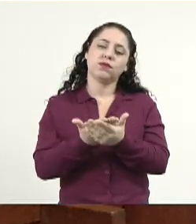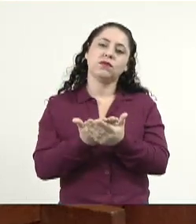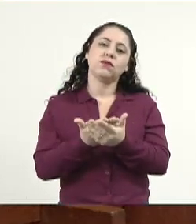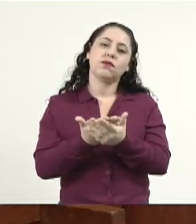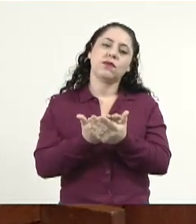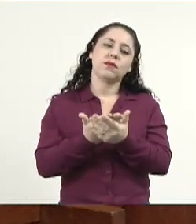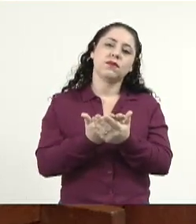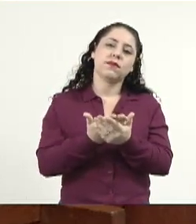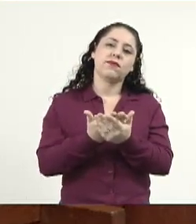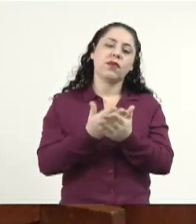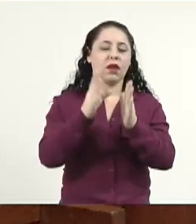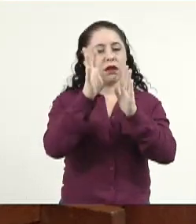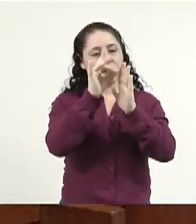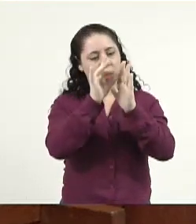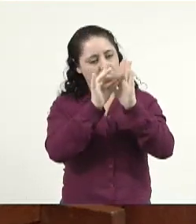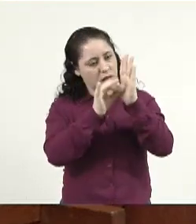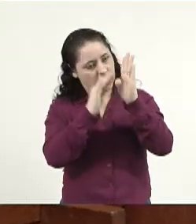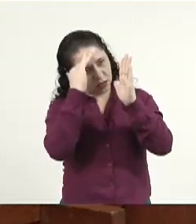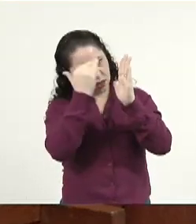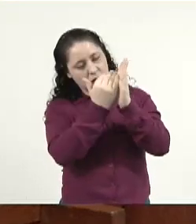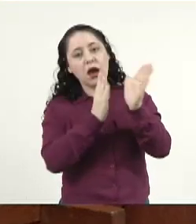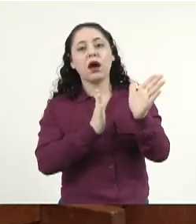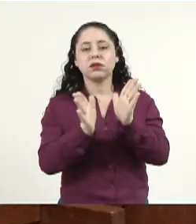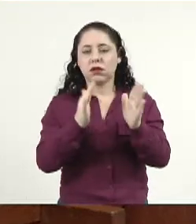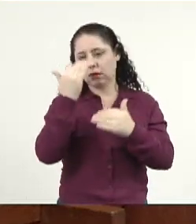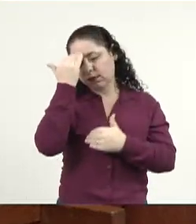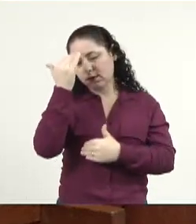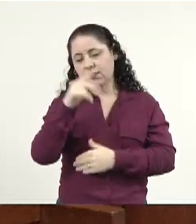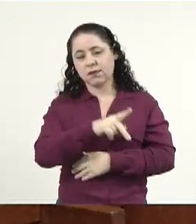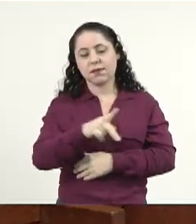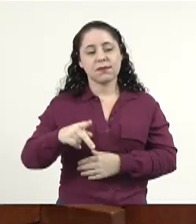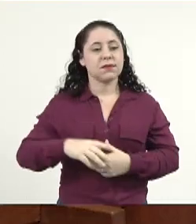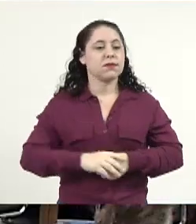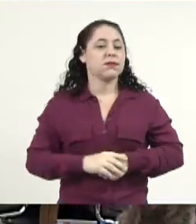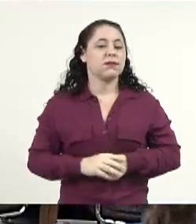enquadram dentro do programa para que tenham acesso. Muito obrigado, senhor presidente.